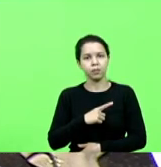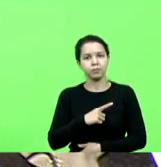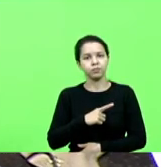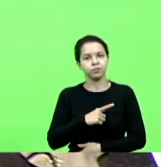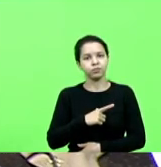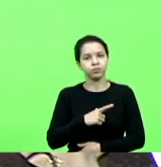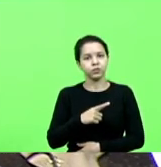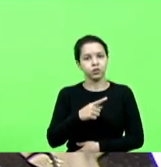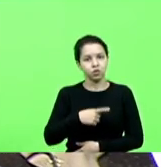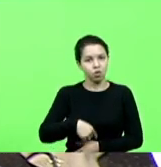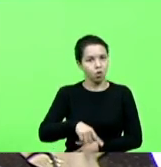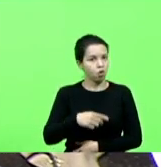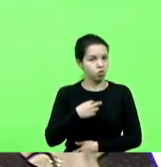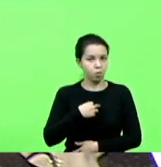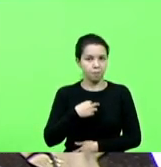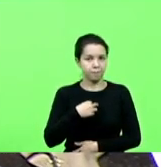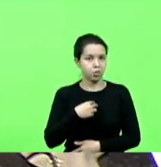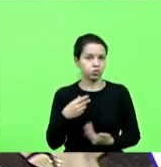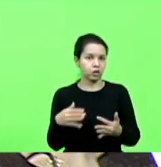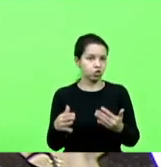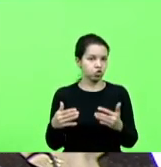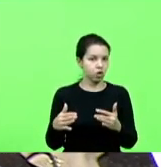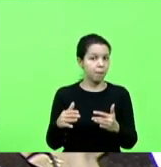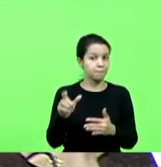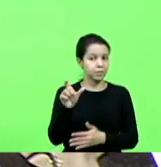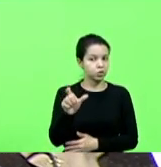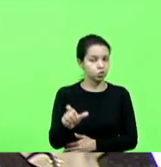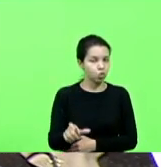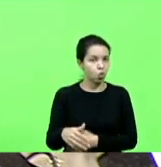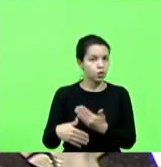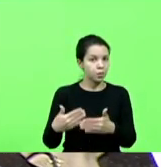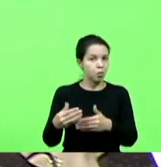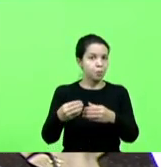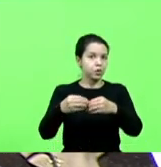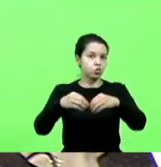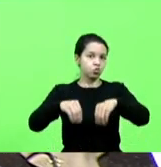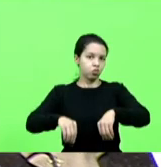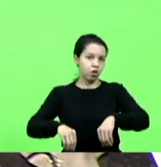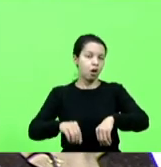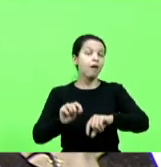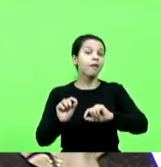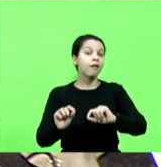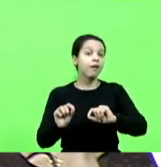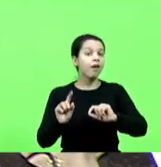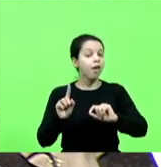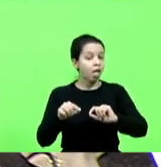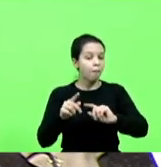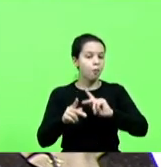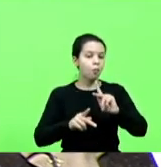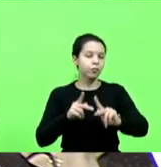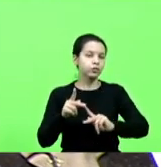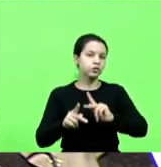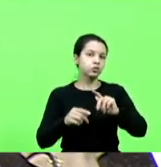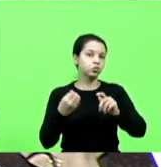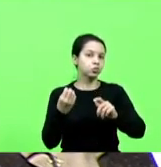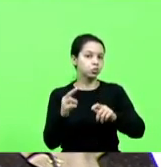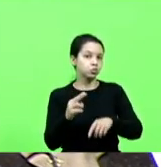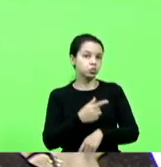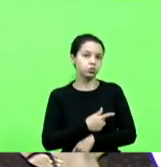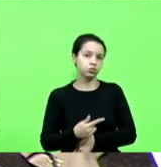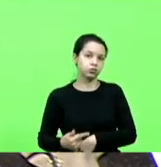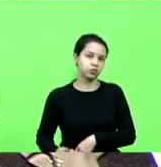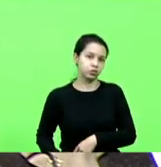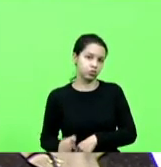quem vai se prejudicar disso é o povo, ou o Estado, porque se a empresa romper hoje,